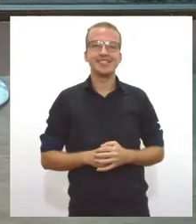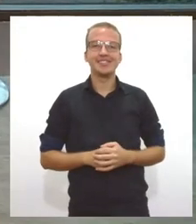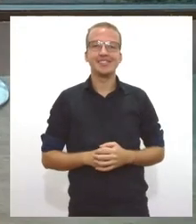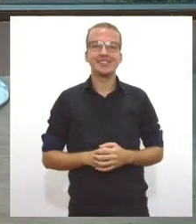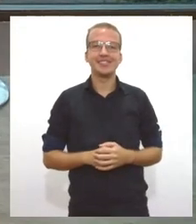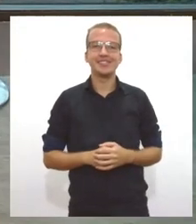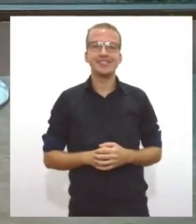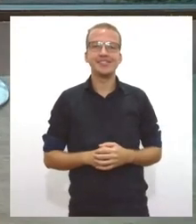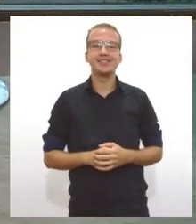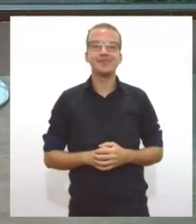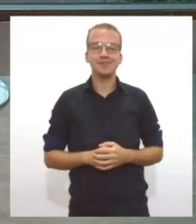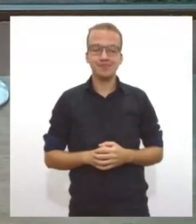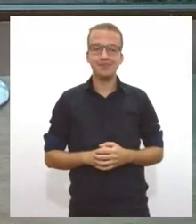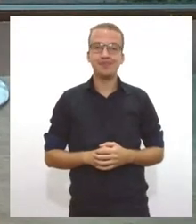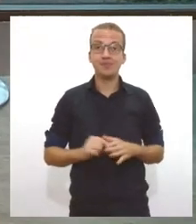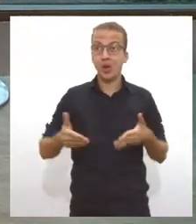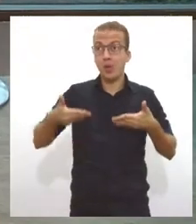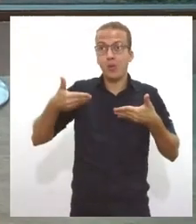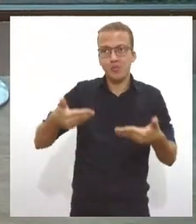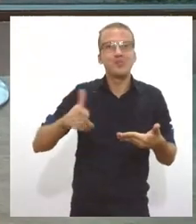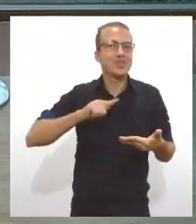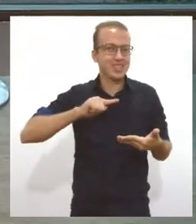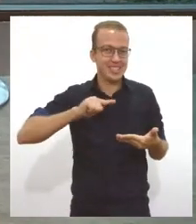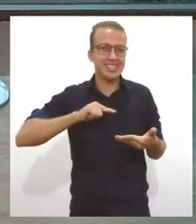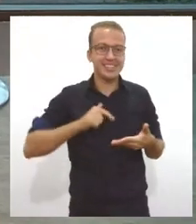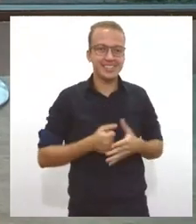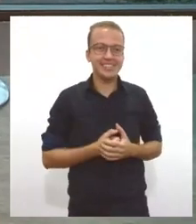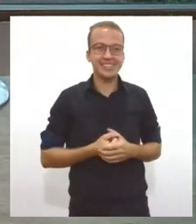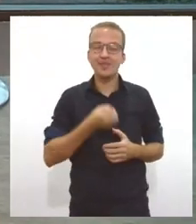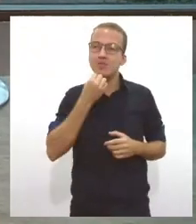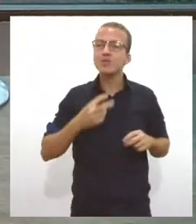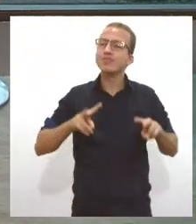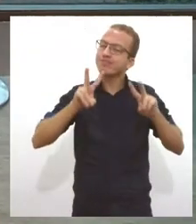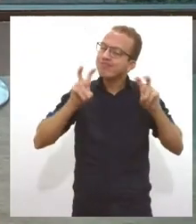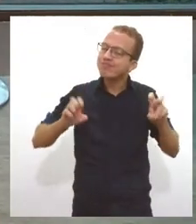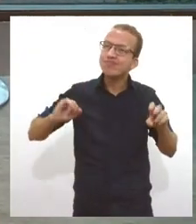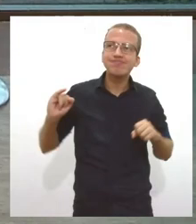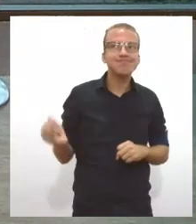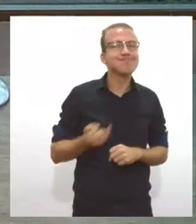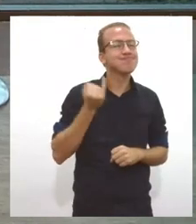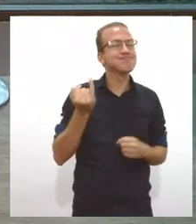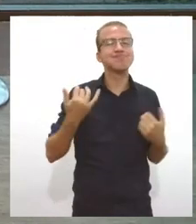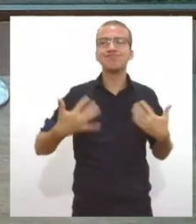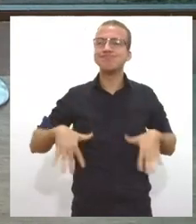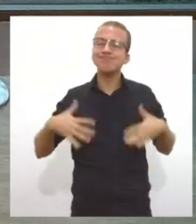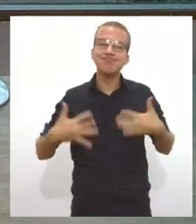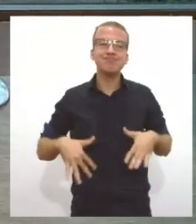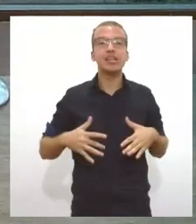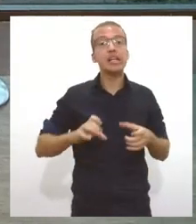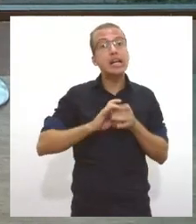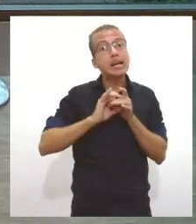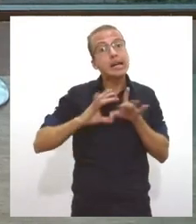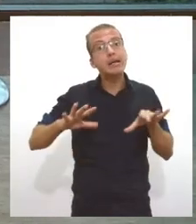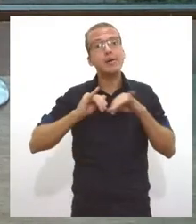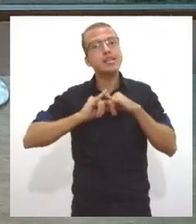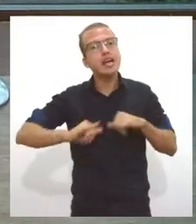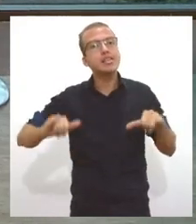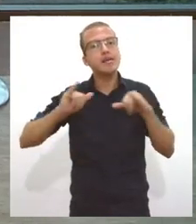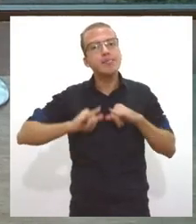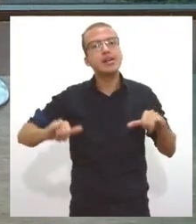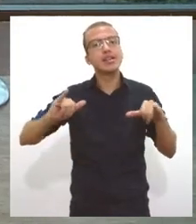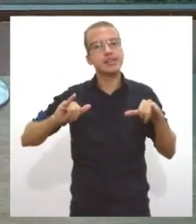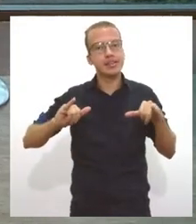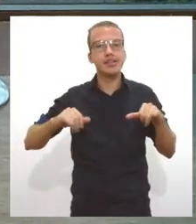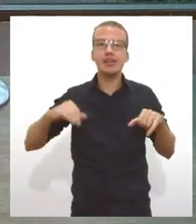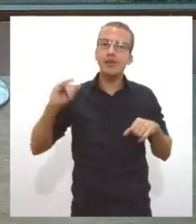todos convidados como a gente sempre diz são temas importantes liberdade de imprensa a importância da informação que a